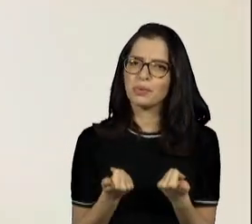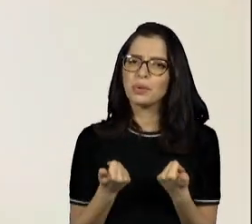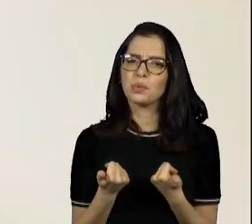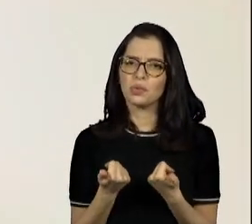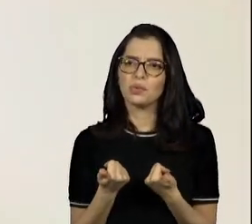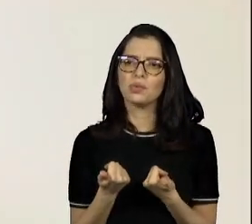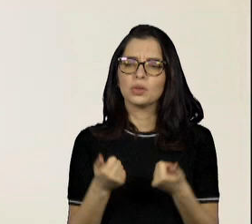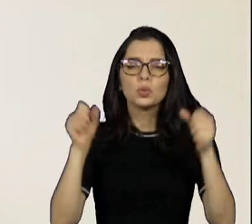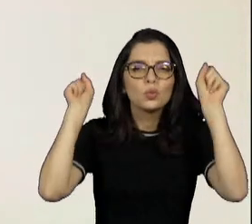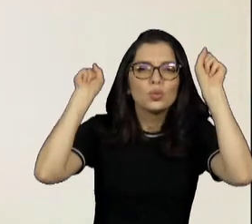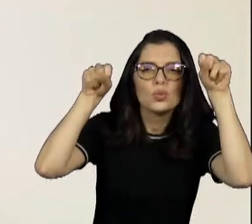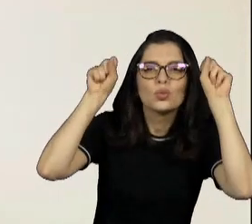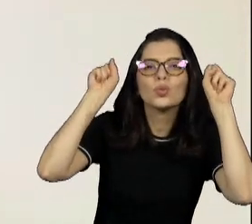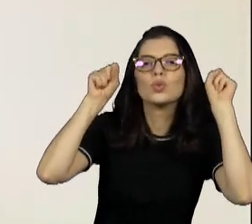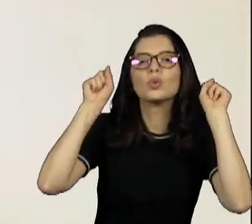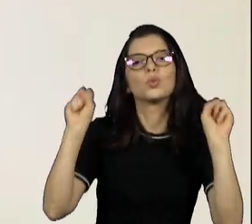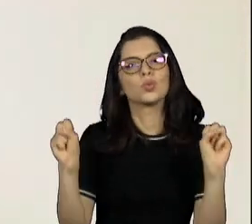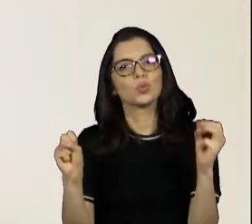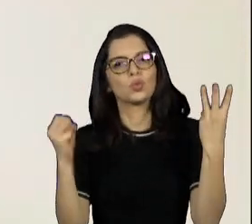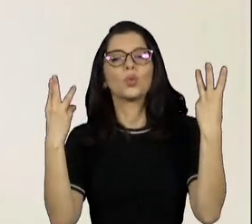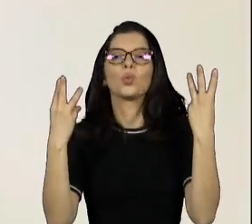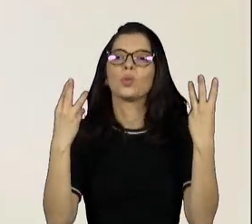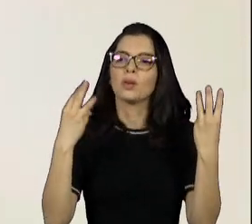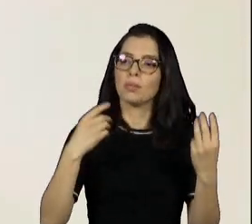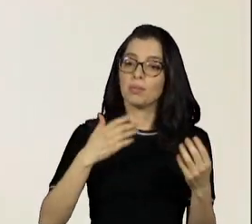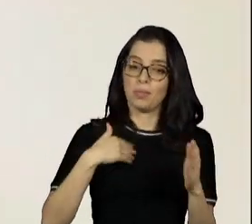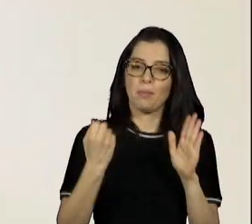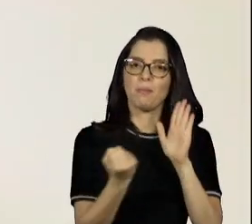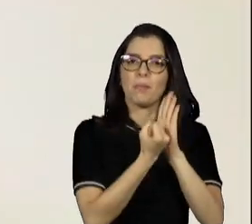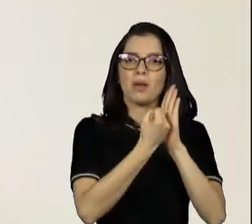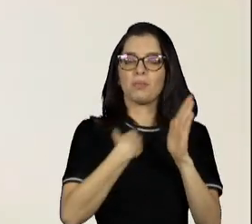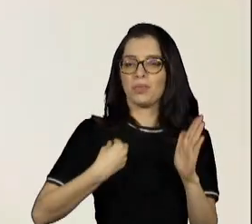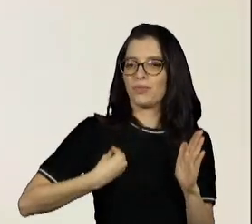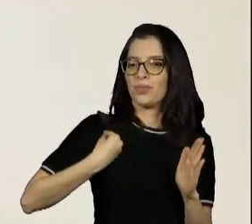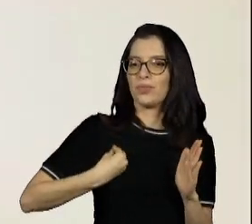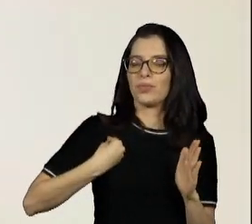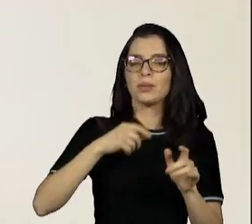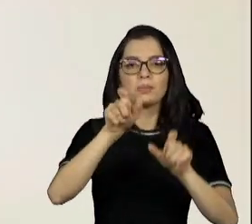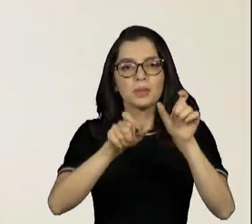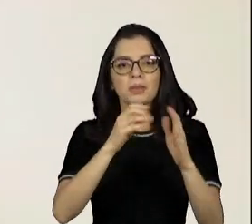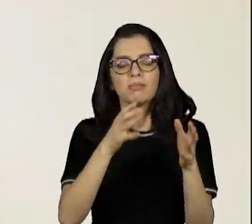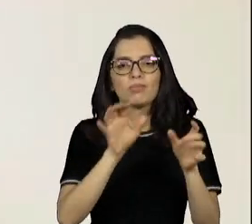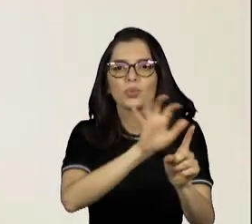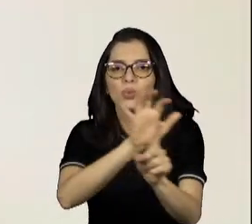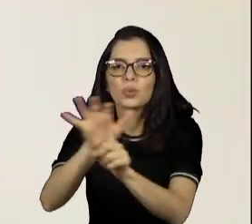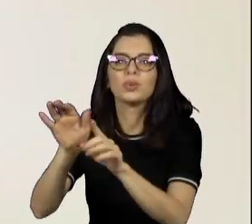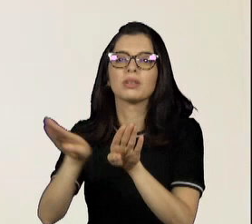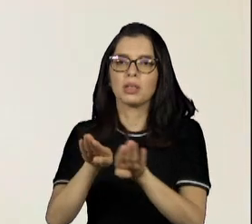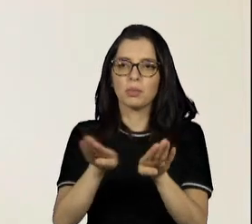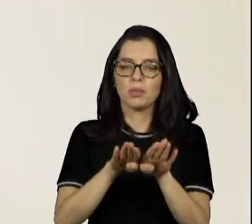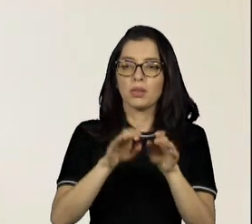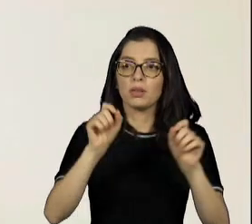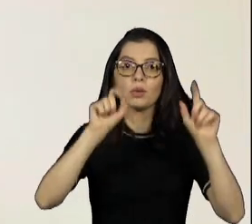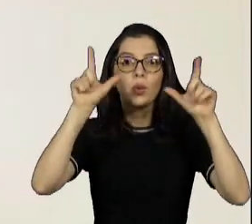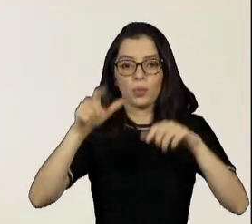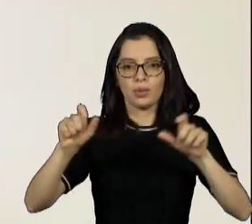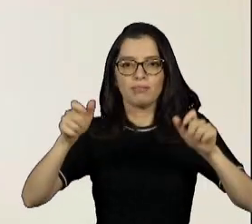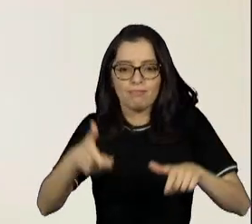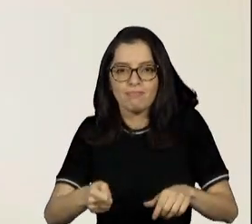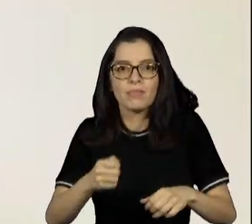Show da Xuxa, que foi um divisor de águas, tanto para mim, como para muitas famílias, que acordavam para ver o Bom Dia, e sentir